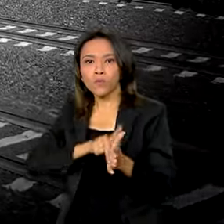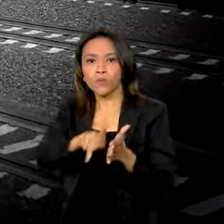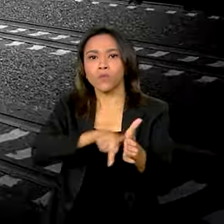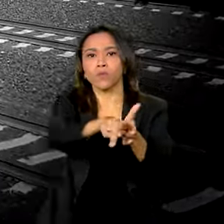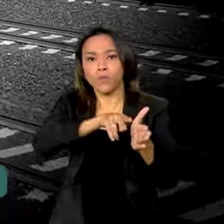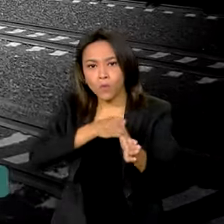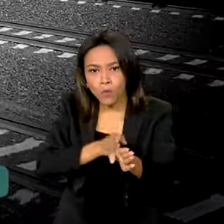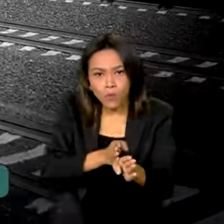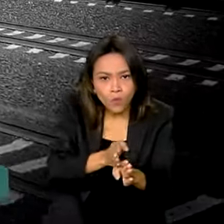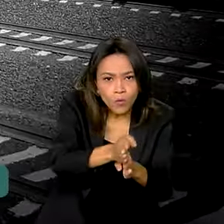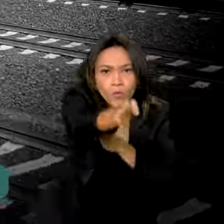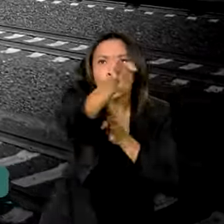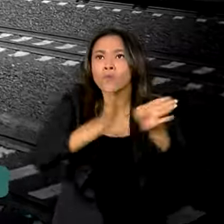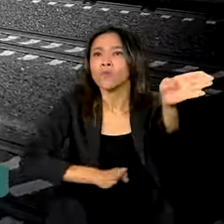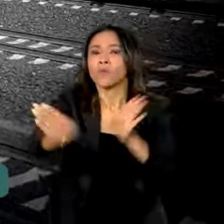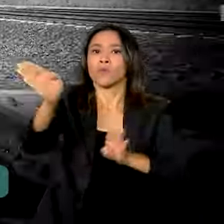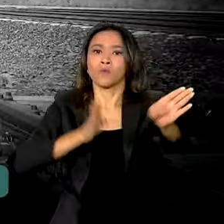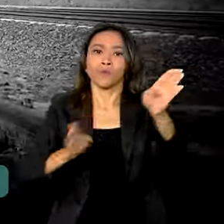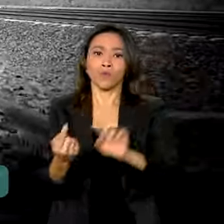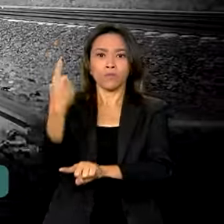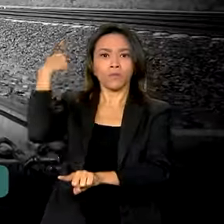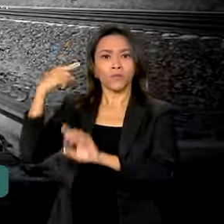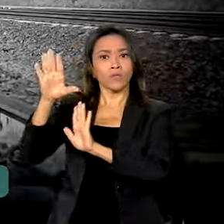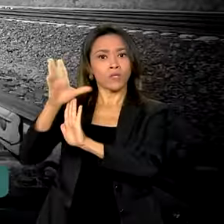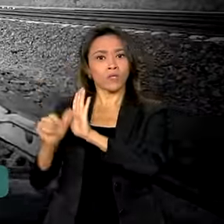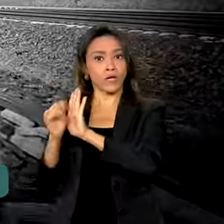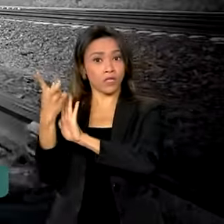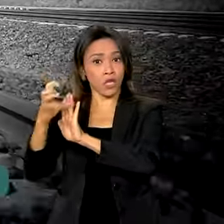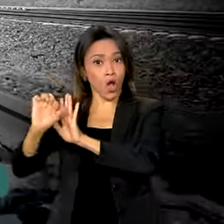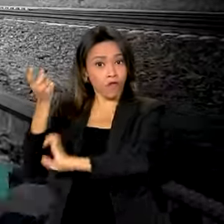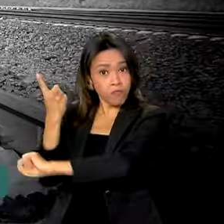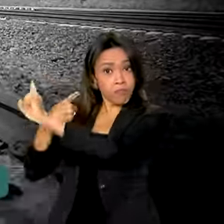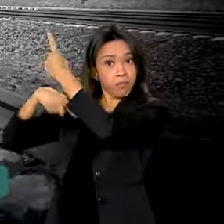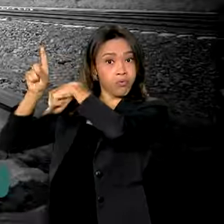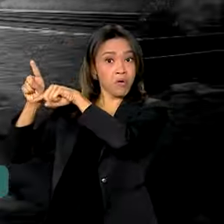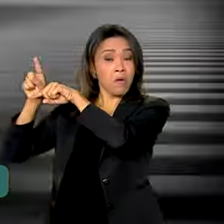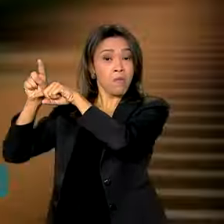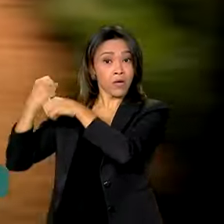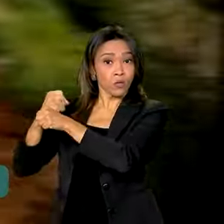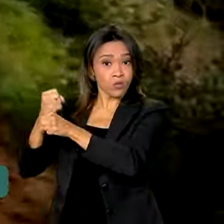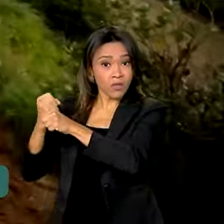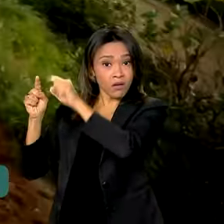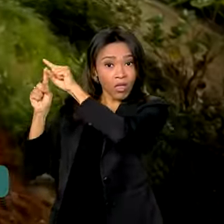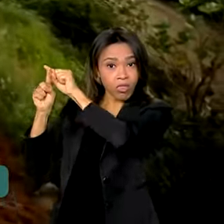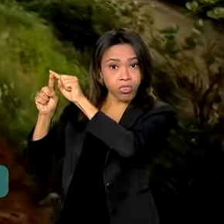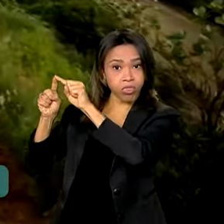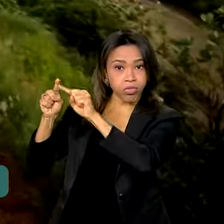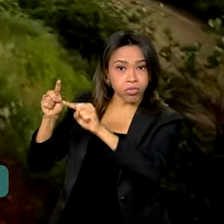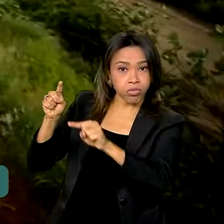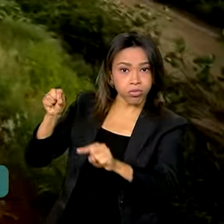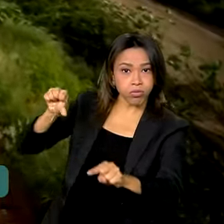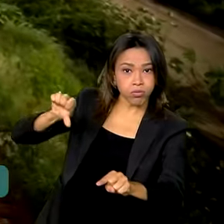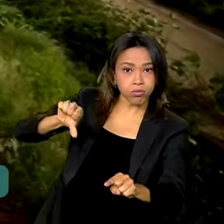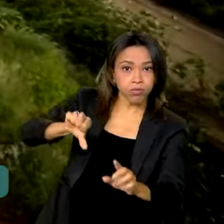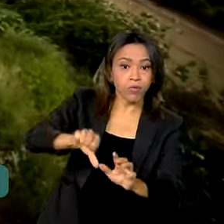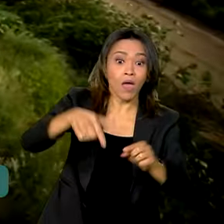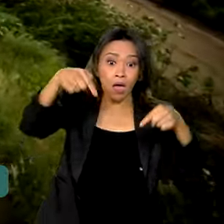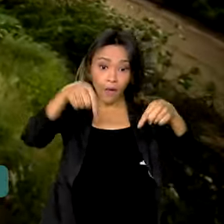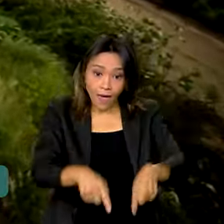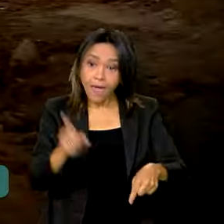viveu um período próspero no século XIX, mas foi regredindo ao longo dos anos. Agora, ferrovias como a